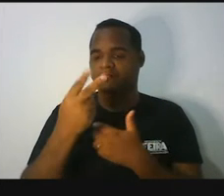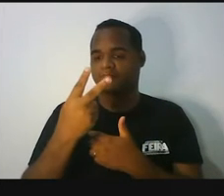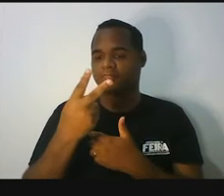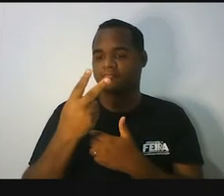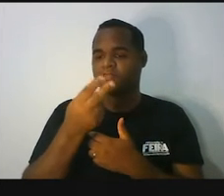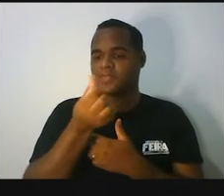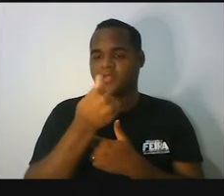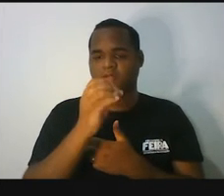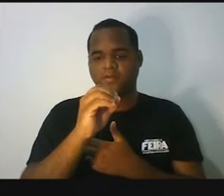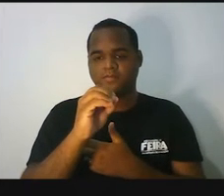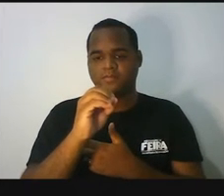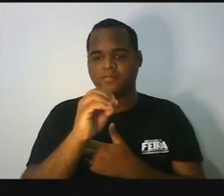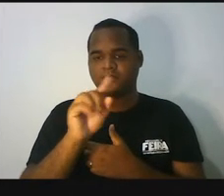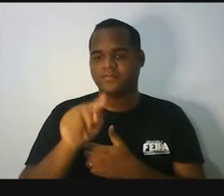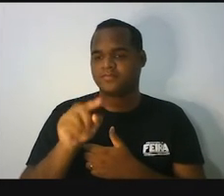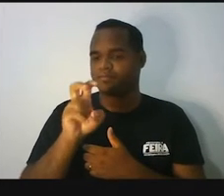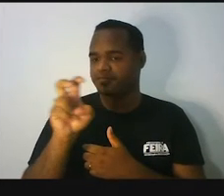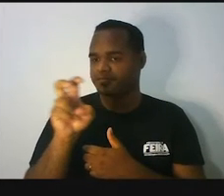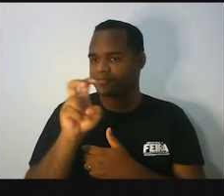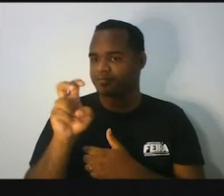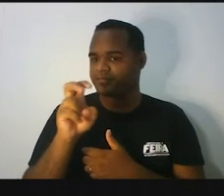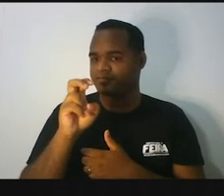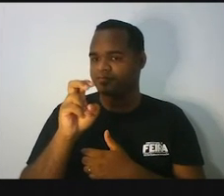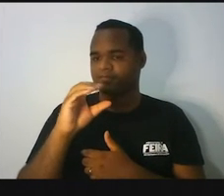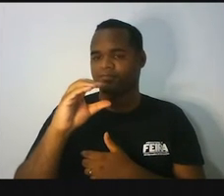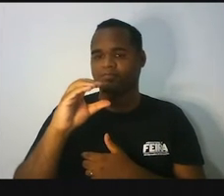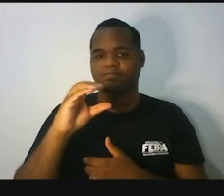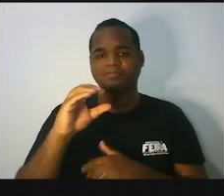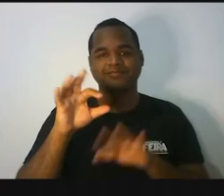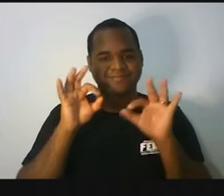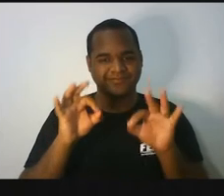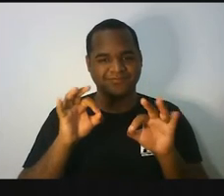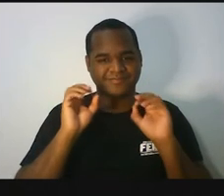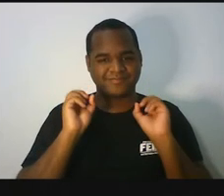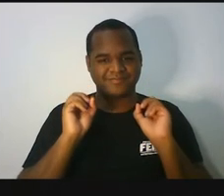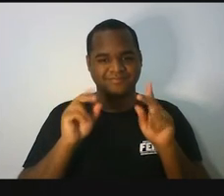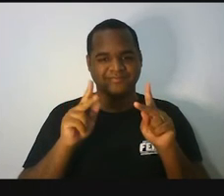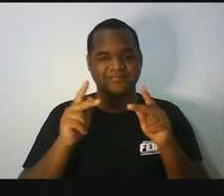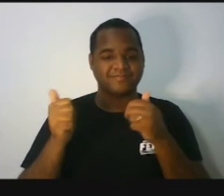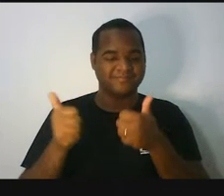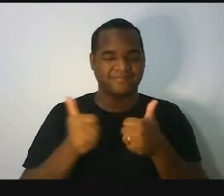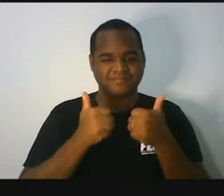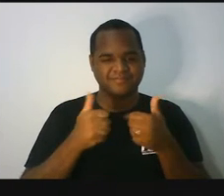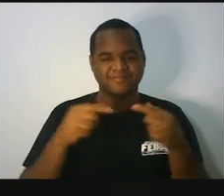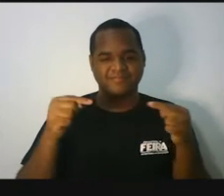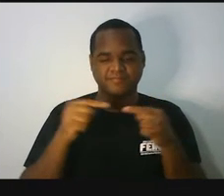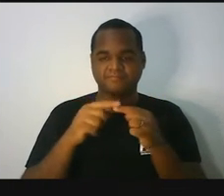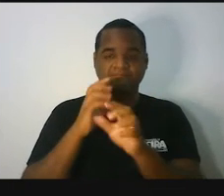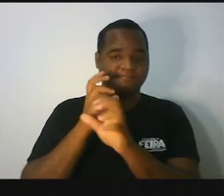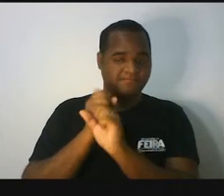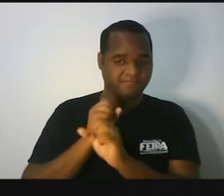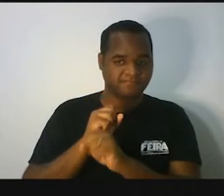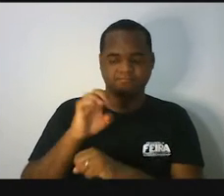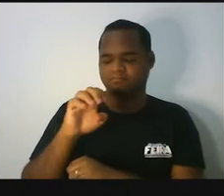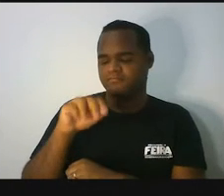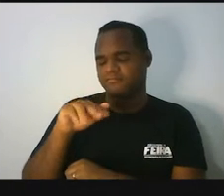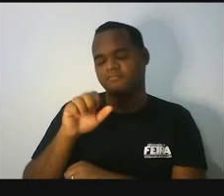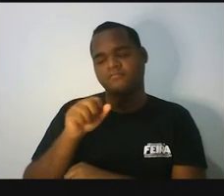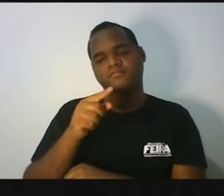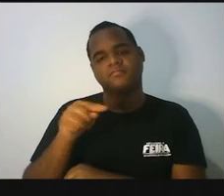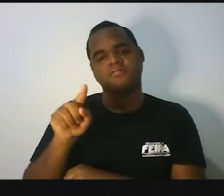,55. Certo? Bacana. Então, essa é a equação. E por que